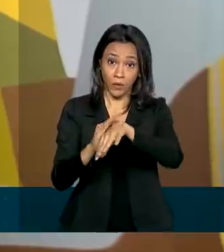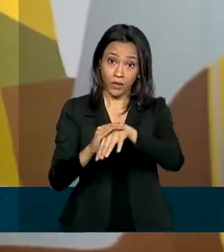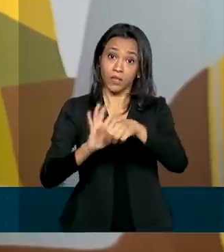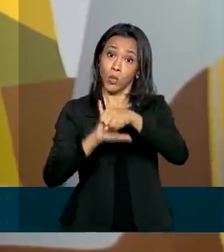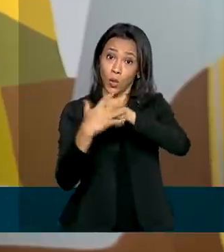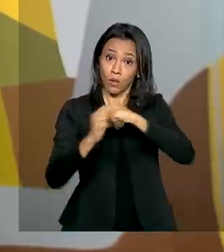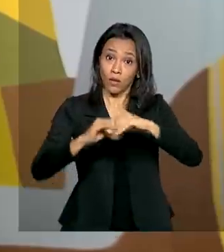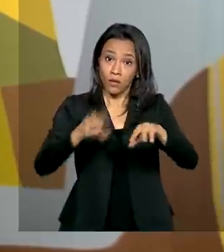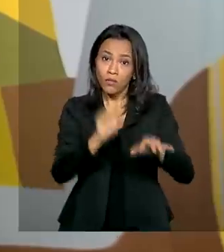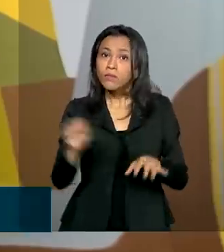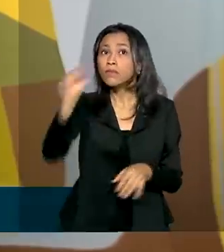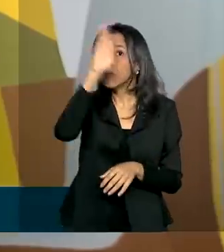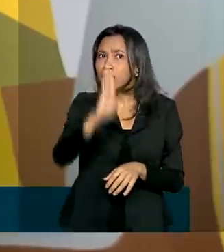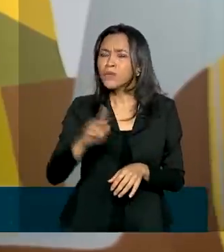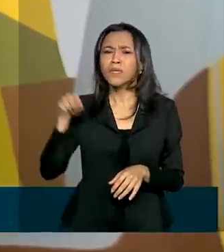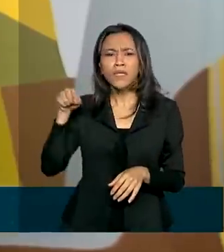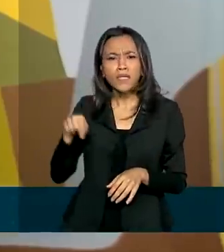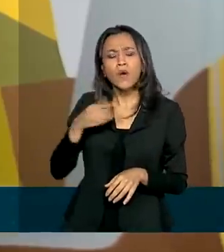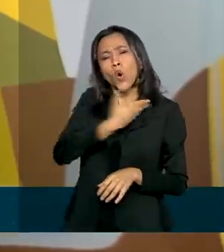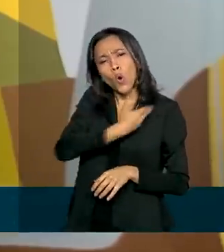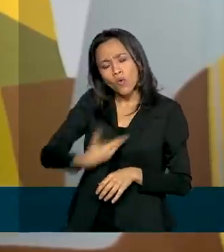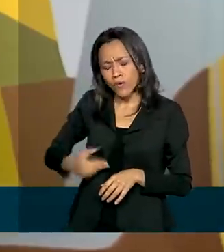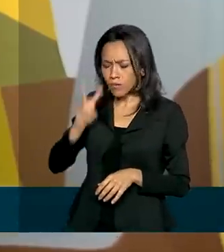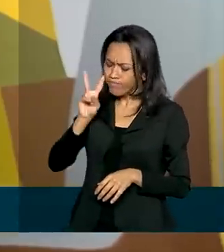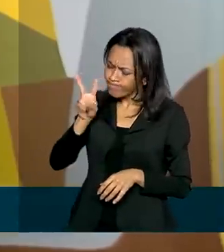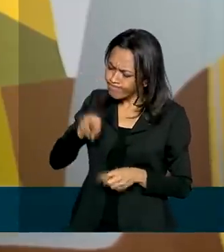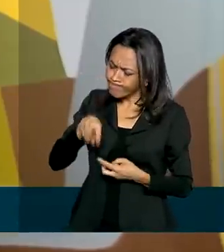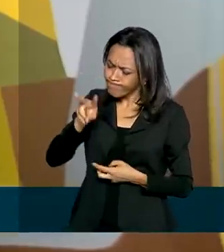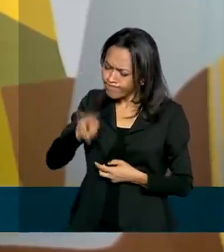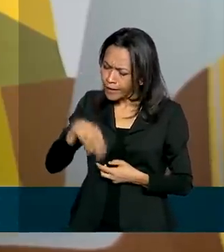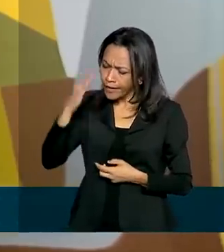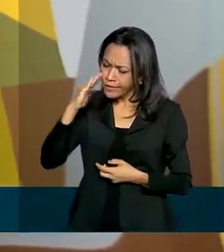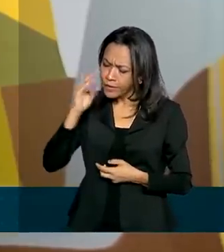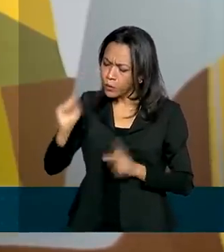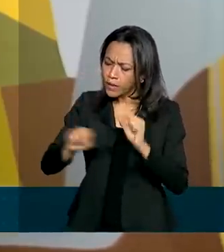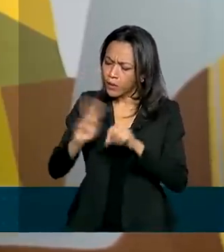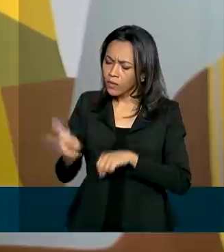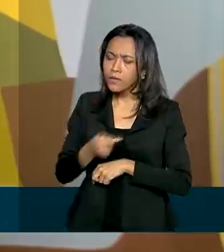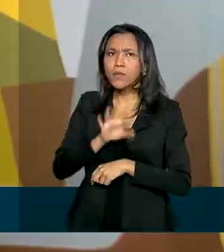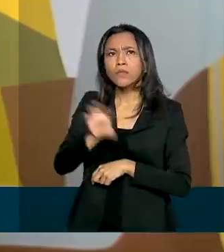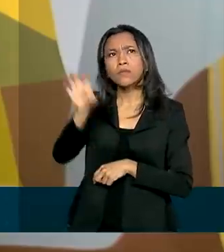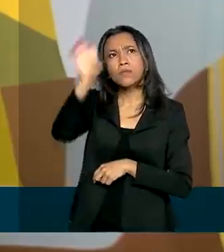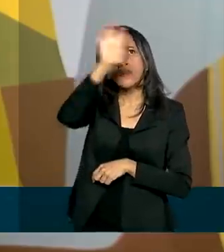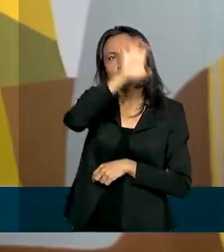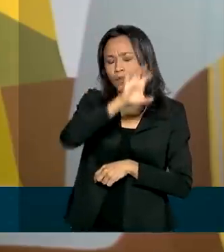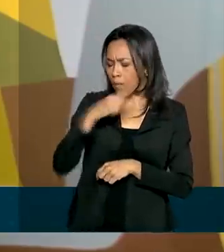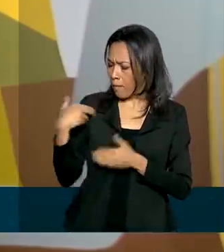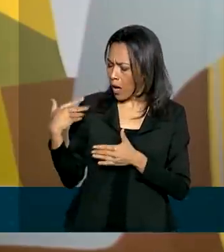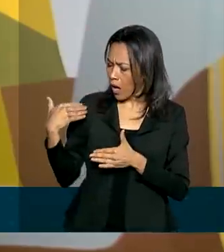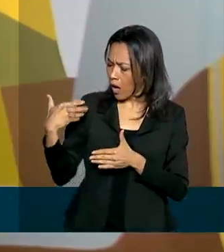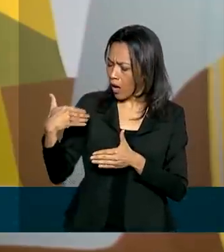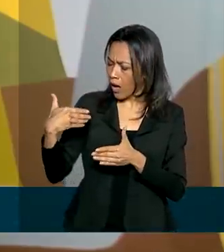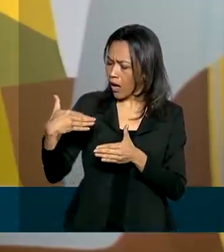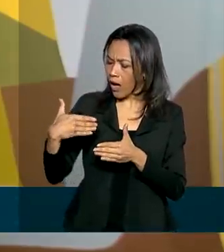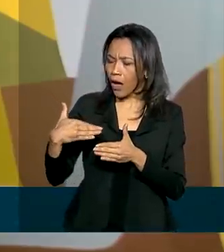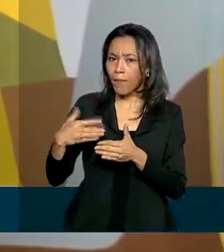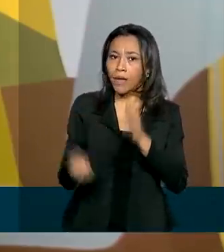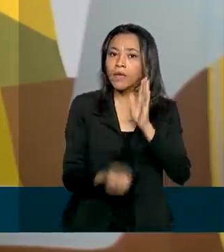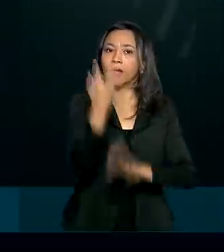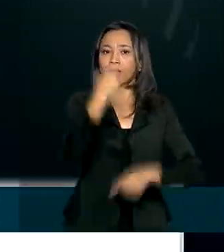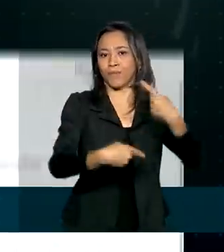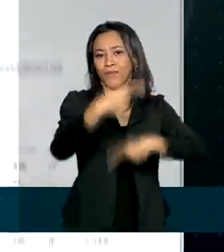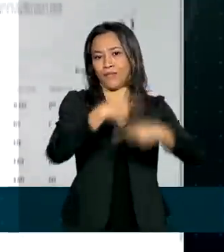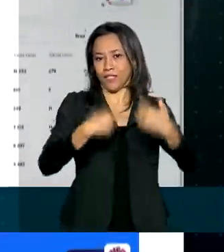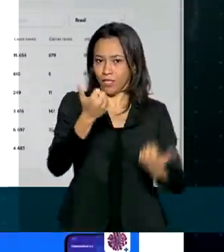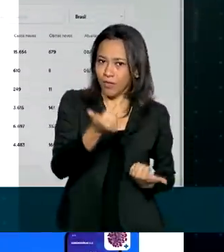Tudo para que o governo possa compreender a dinâmica nos estados com o passar do tempo e garantir ações mais efetivas.